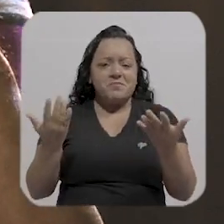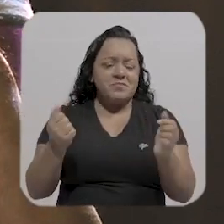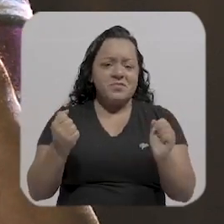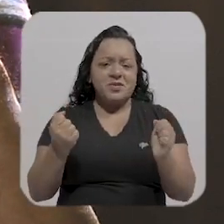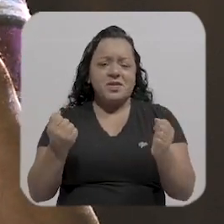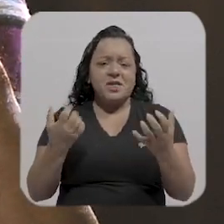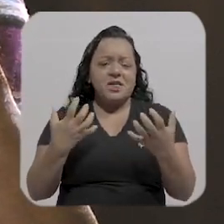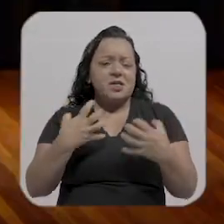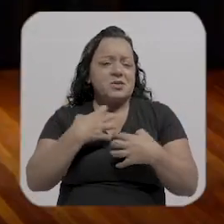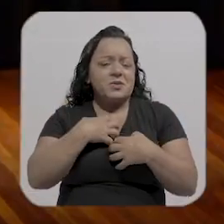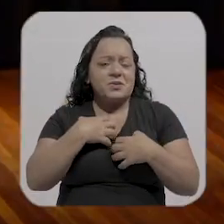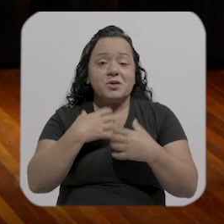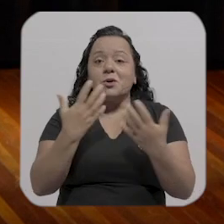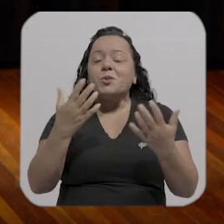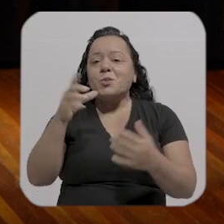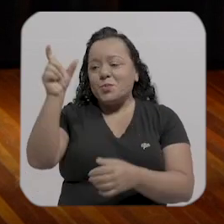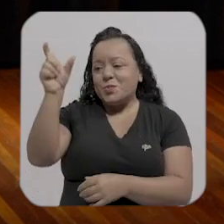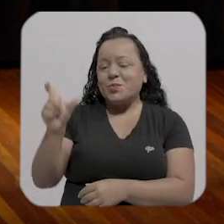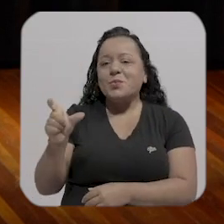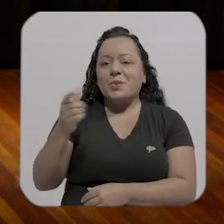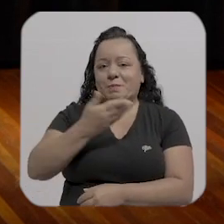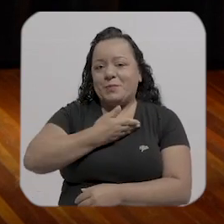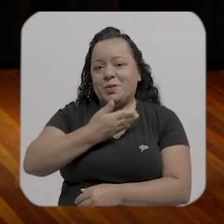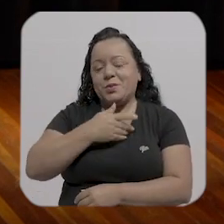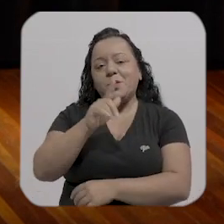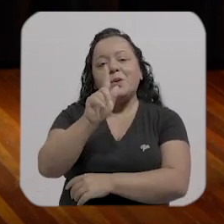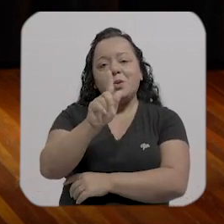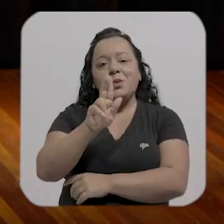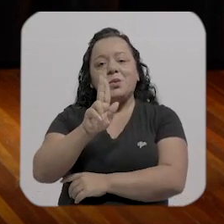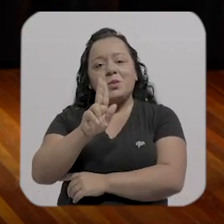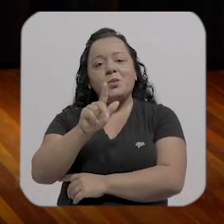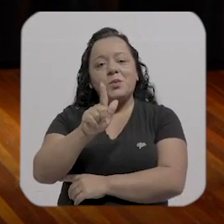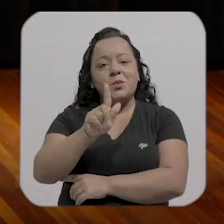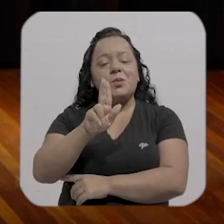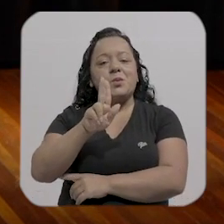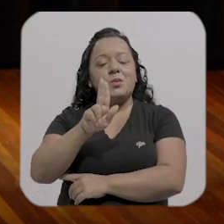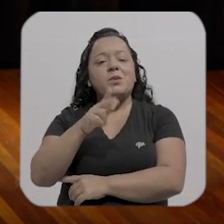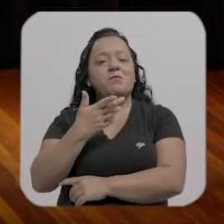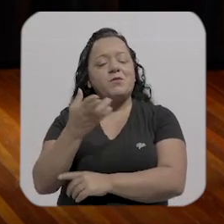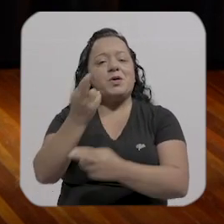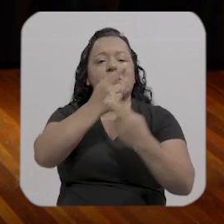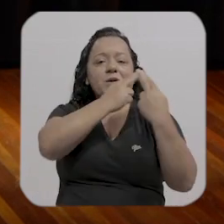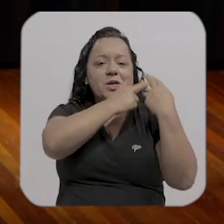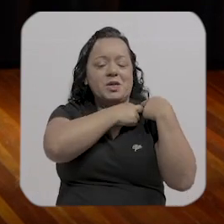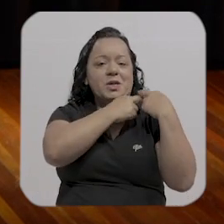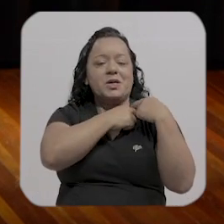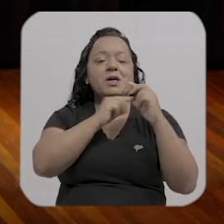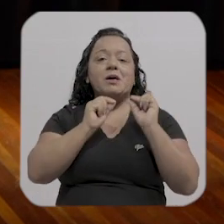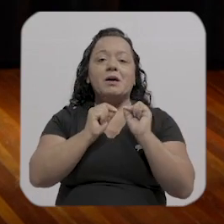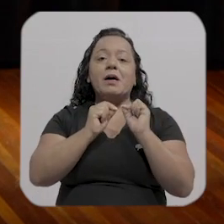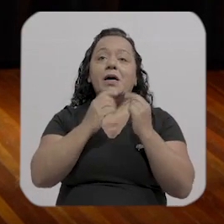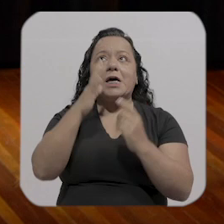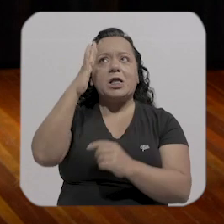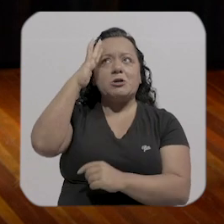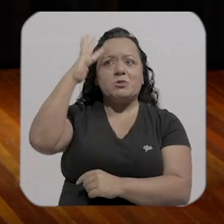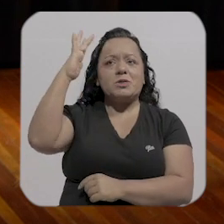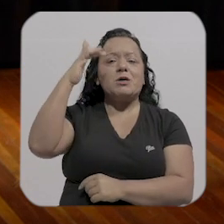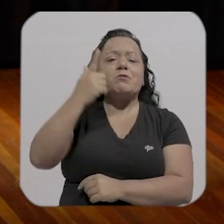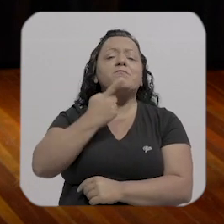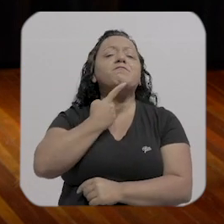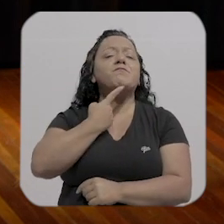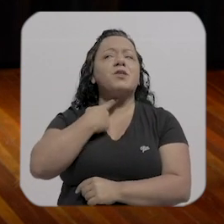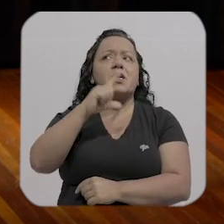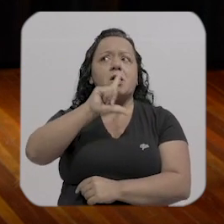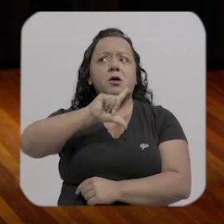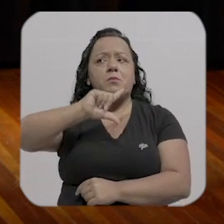eu não cultivar a ilusão de querer ir embora de Porto Velho o Bubu foi muito responsável por me fazer